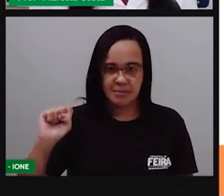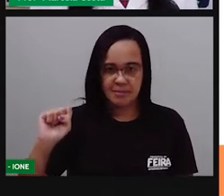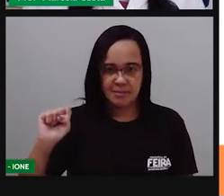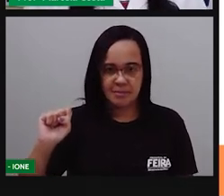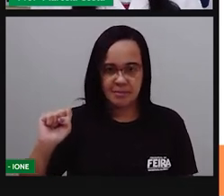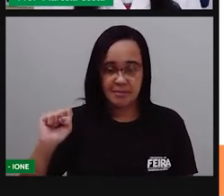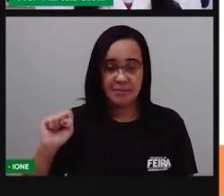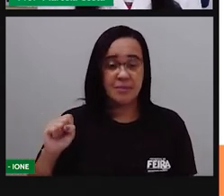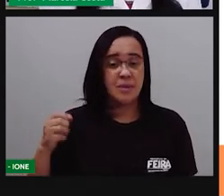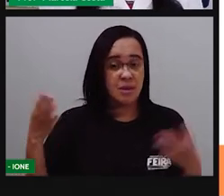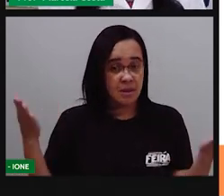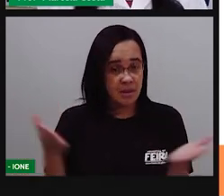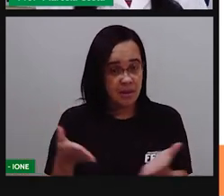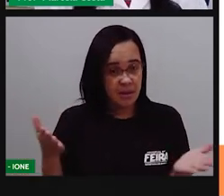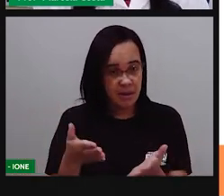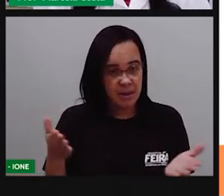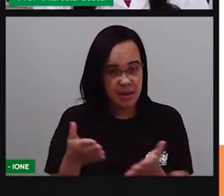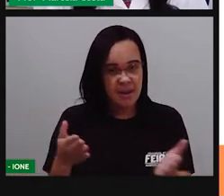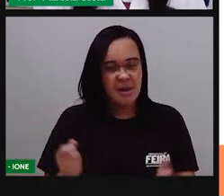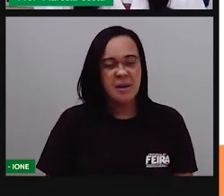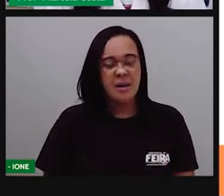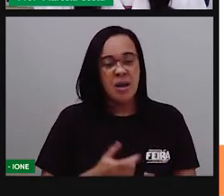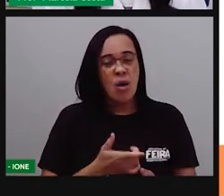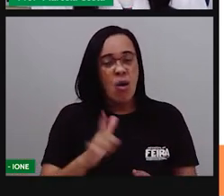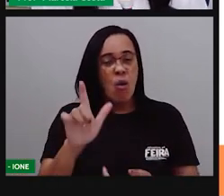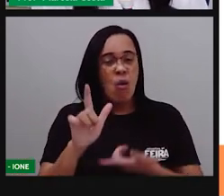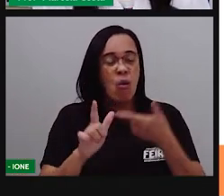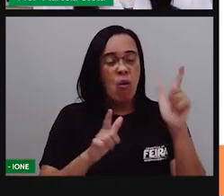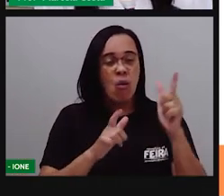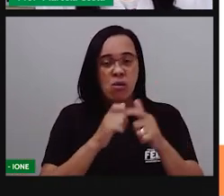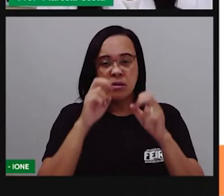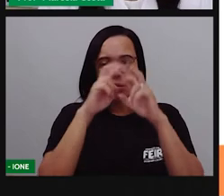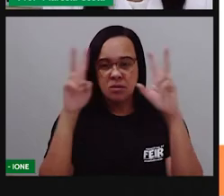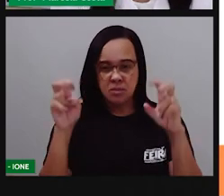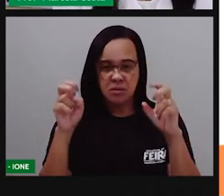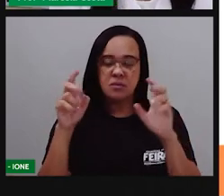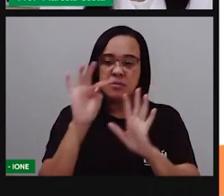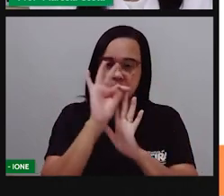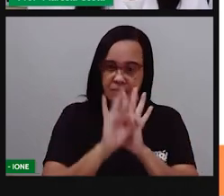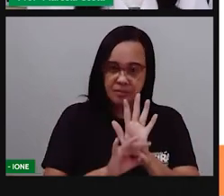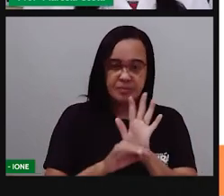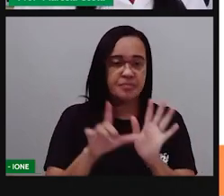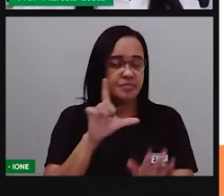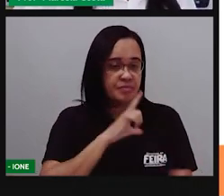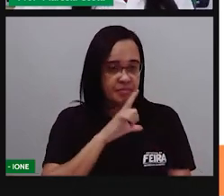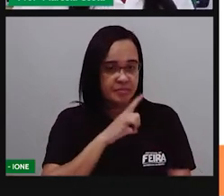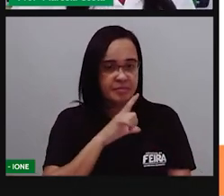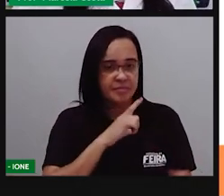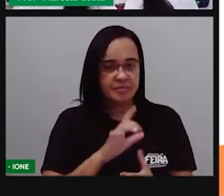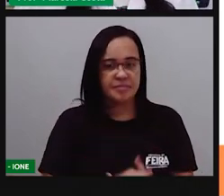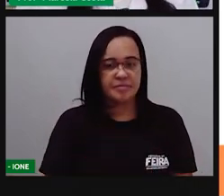Agora, crianças, vamos ver outro trava-língua. Sábio.